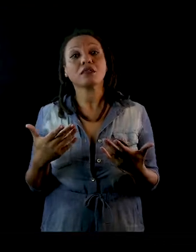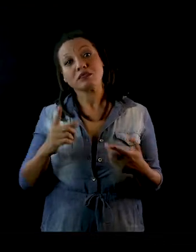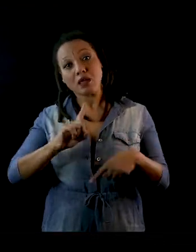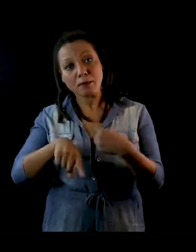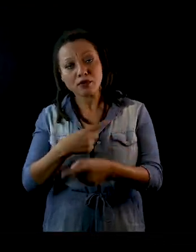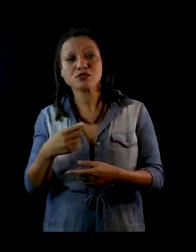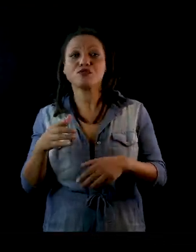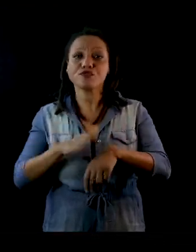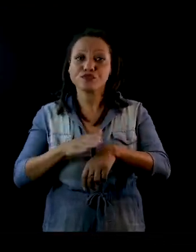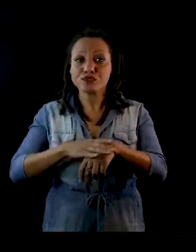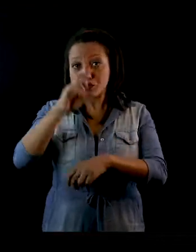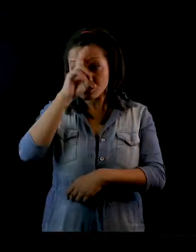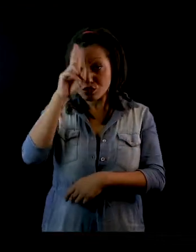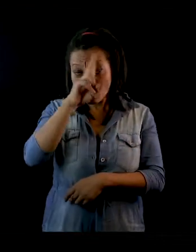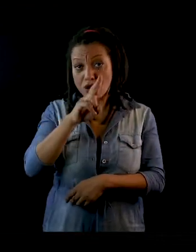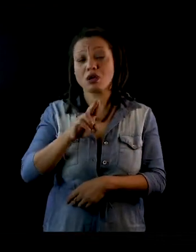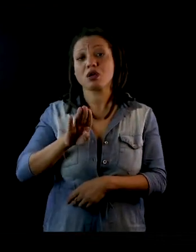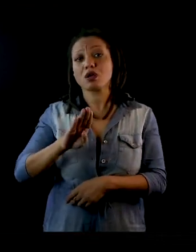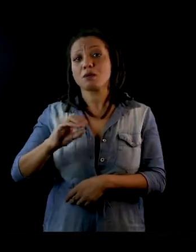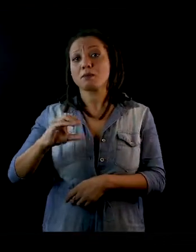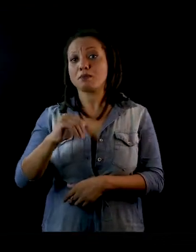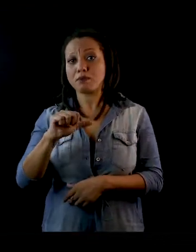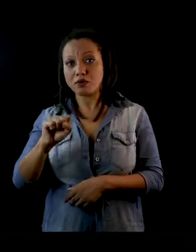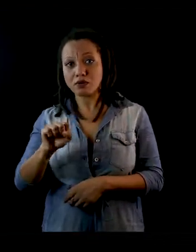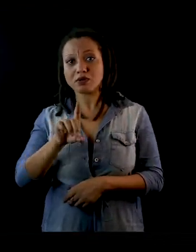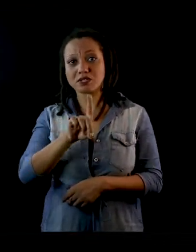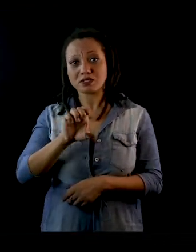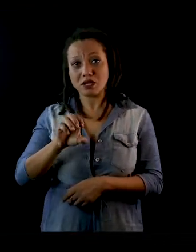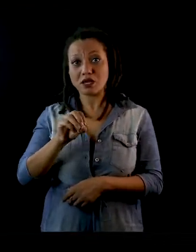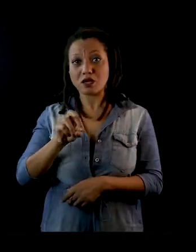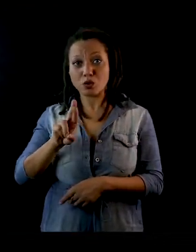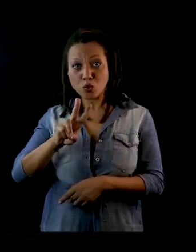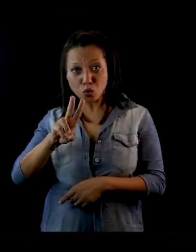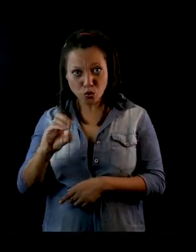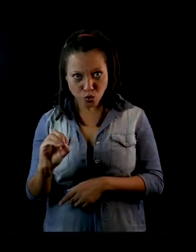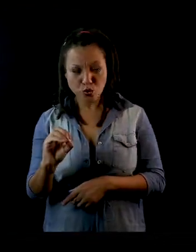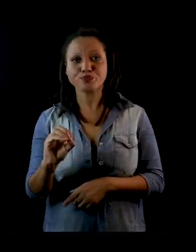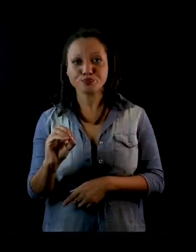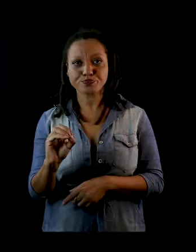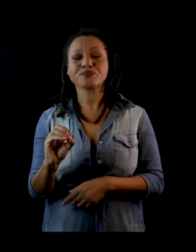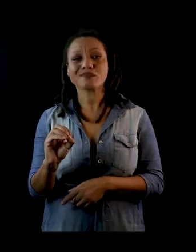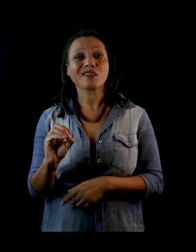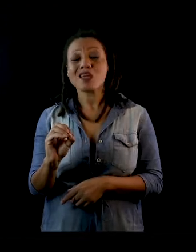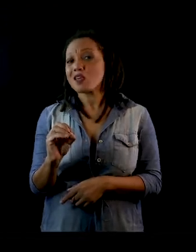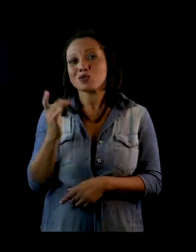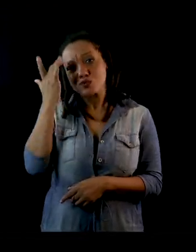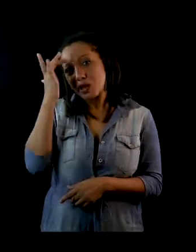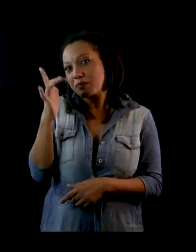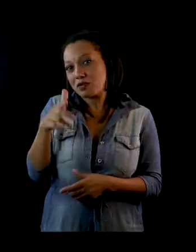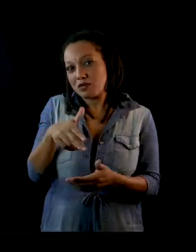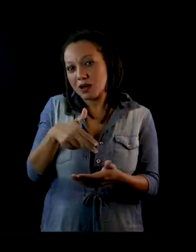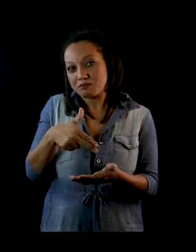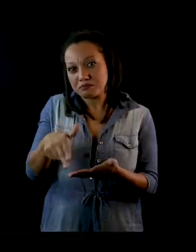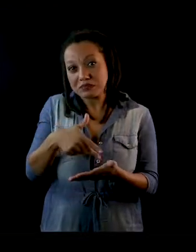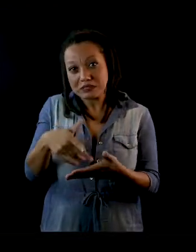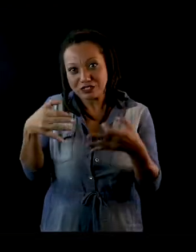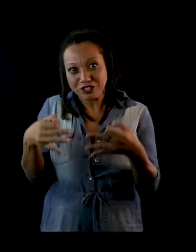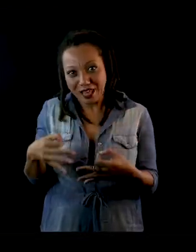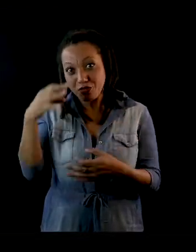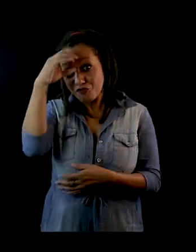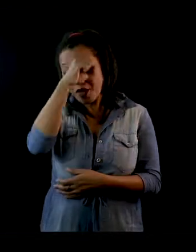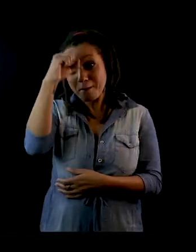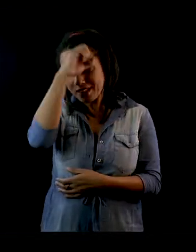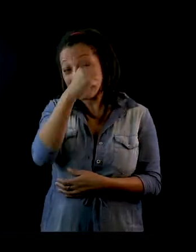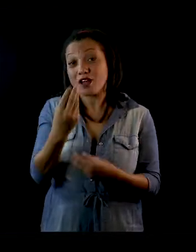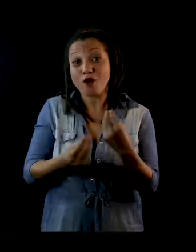é em nanquim, colorida digital. Eu não sabia pintar direito, então eu tive que aprender praticamente fazendo